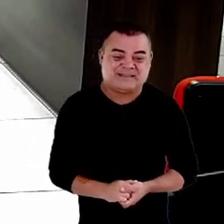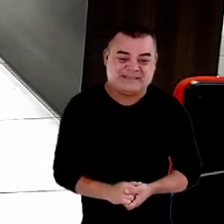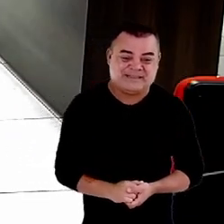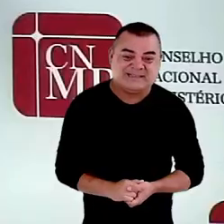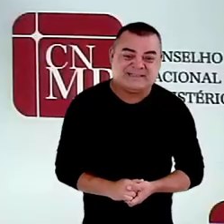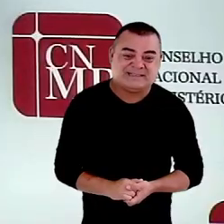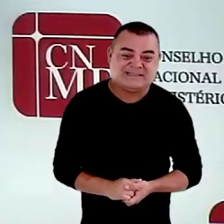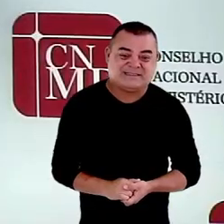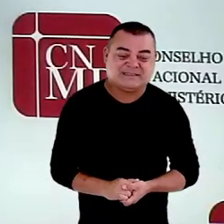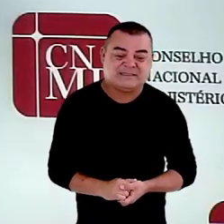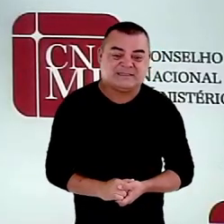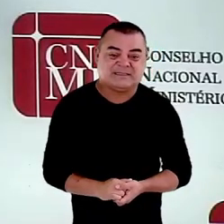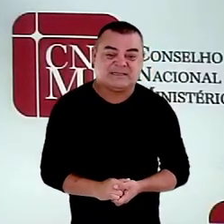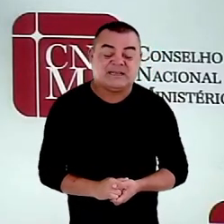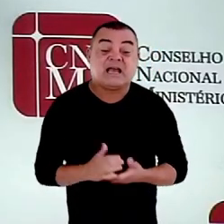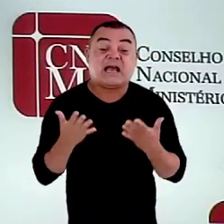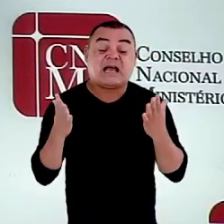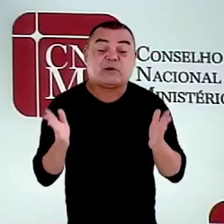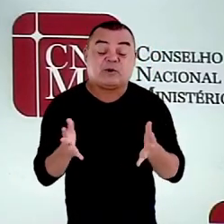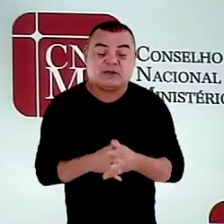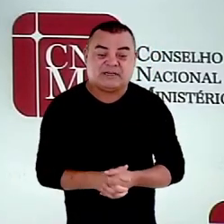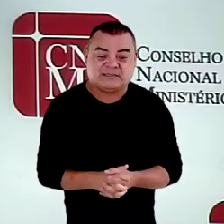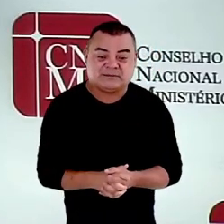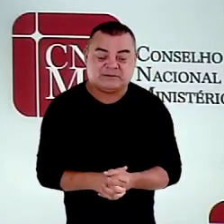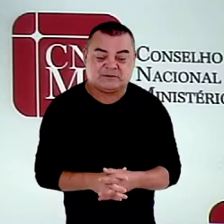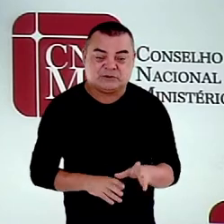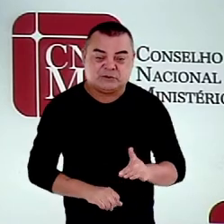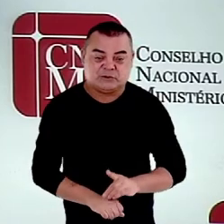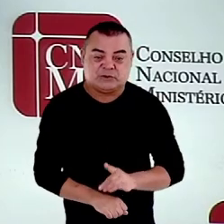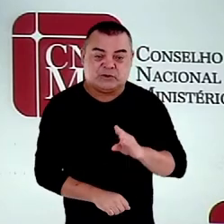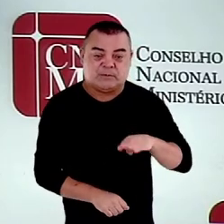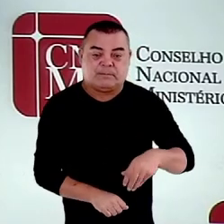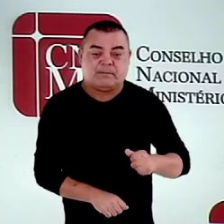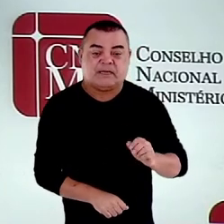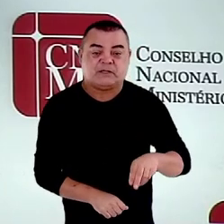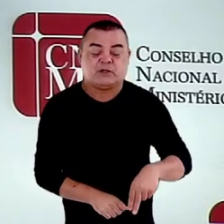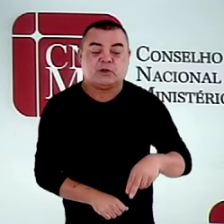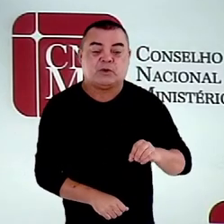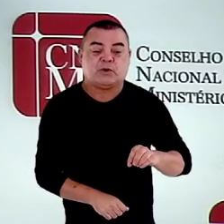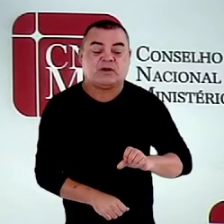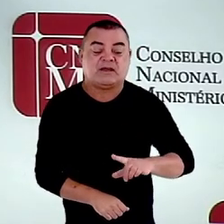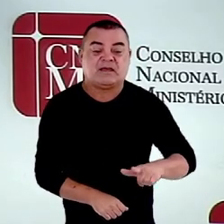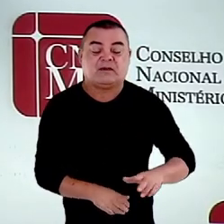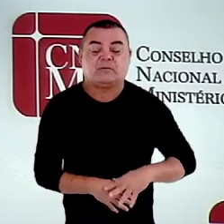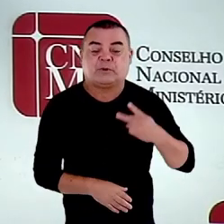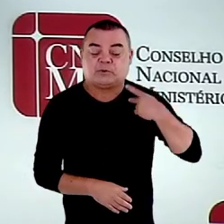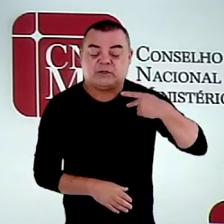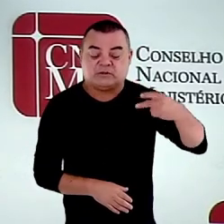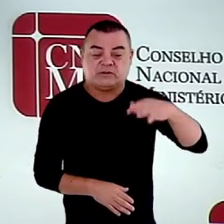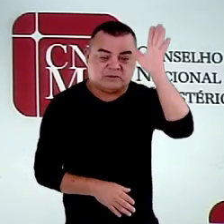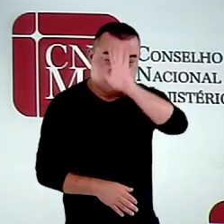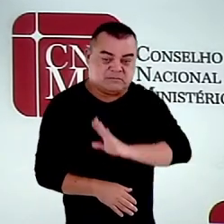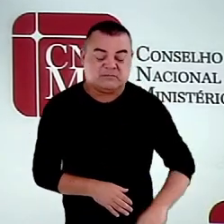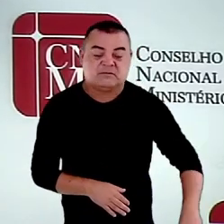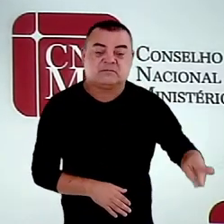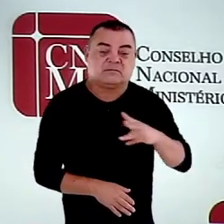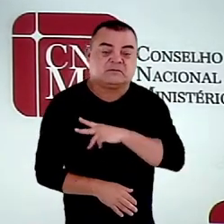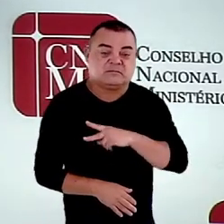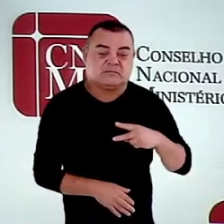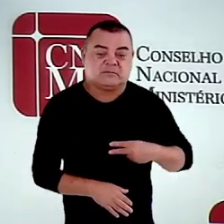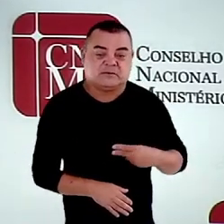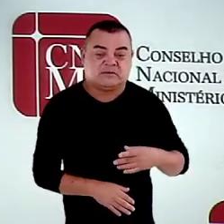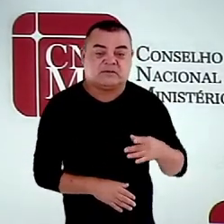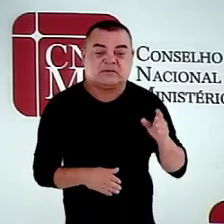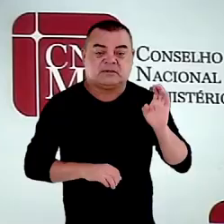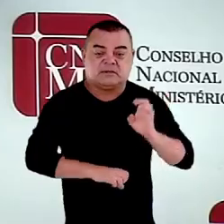neste momento falar o uso da palavra o doutor Manuel Pinheiro Freitas que é procurador-geral de justiça do Ministério Público do Estado do